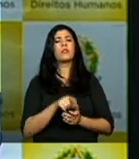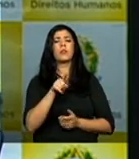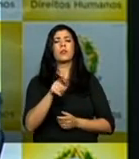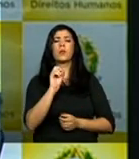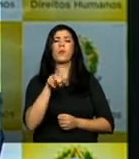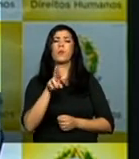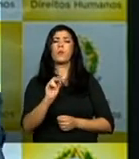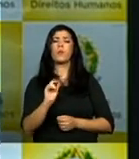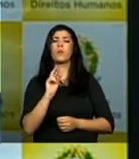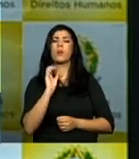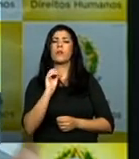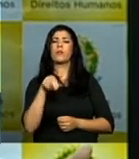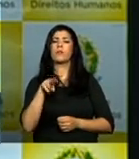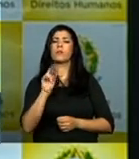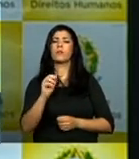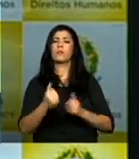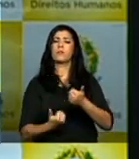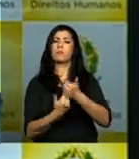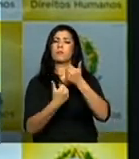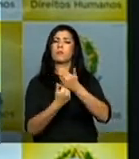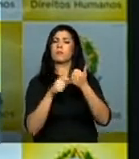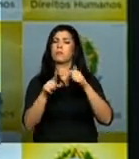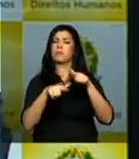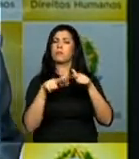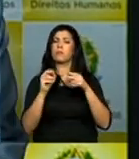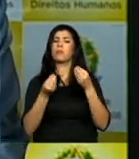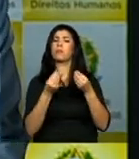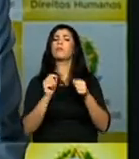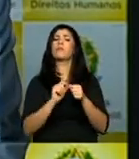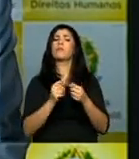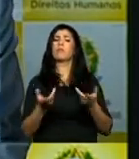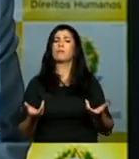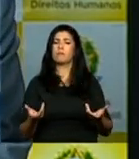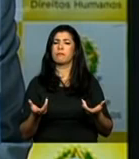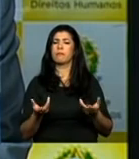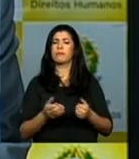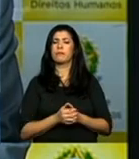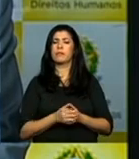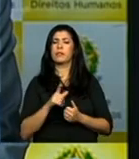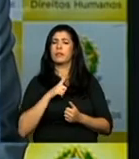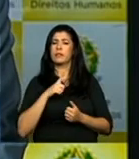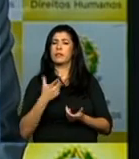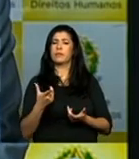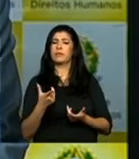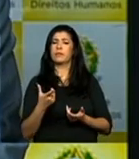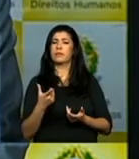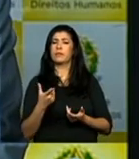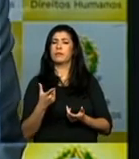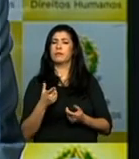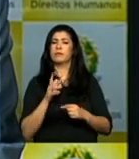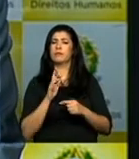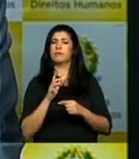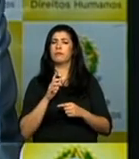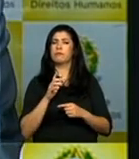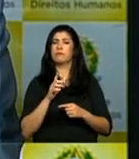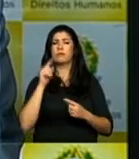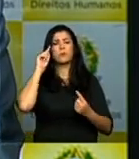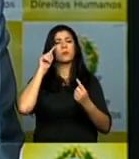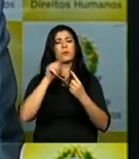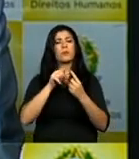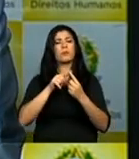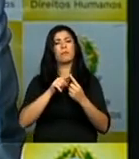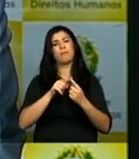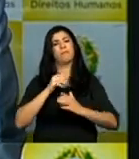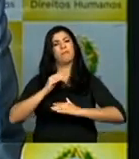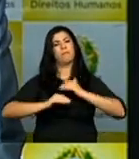desenvolvimento apoiando esta tarefa de reconstrução da memória histórica.